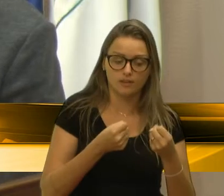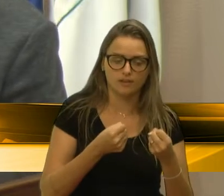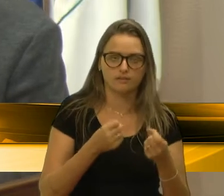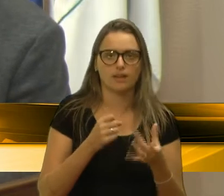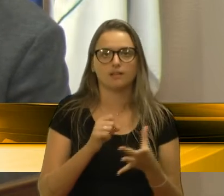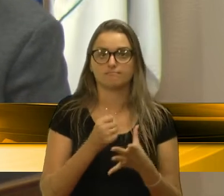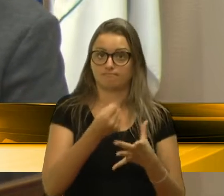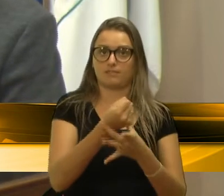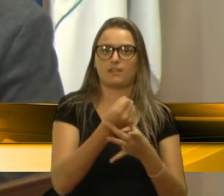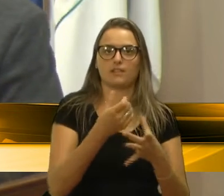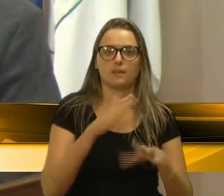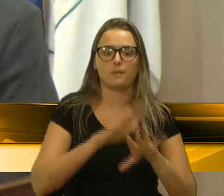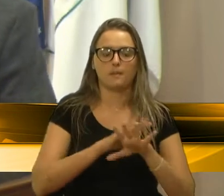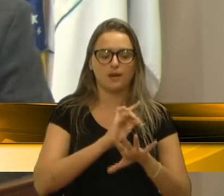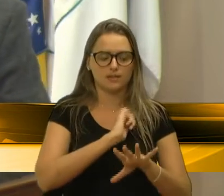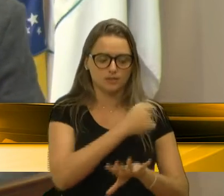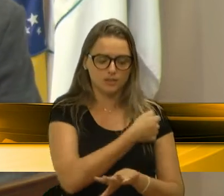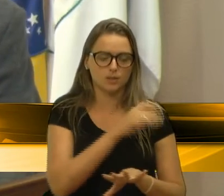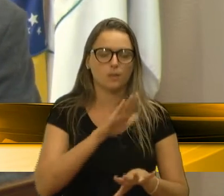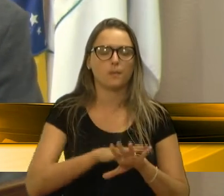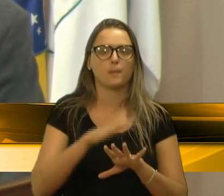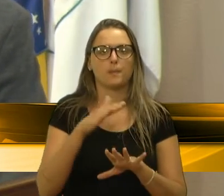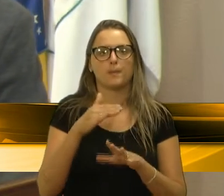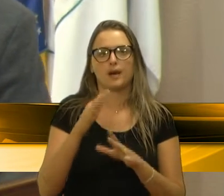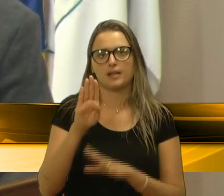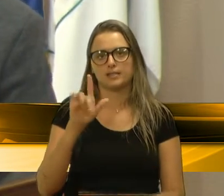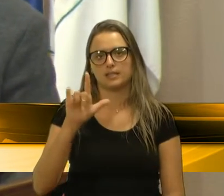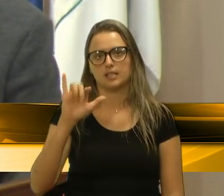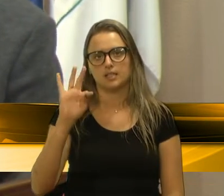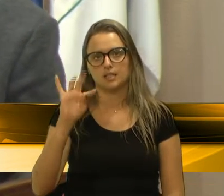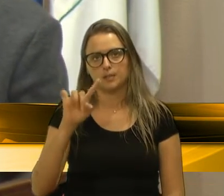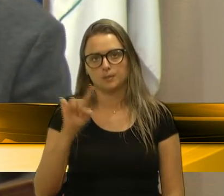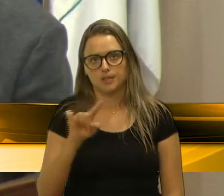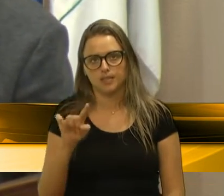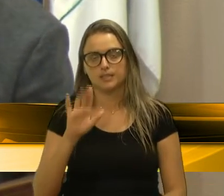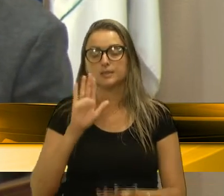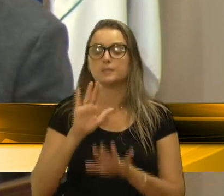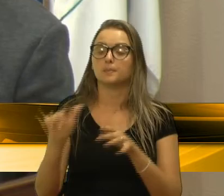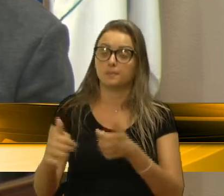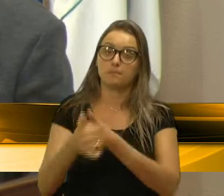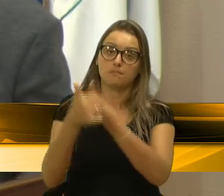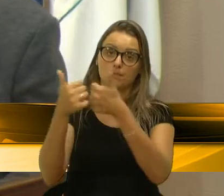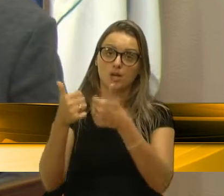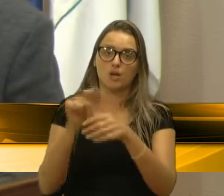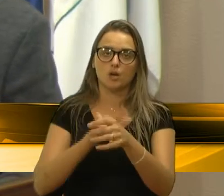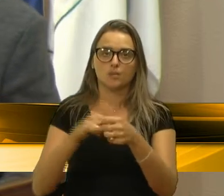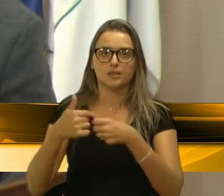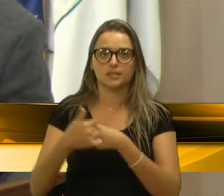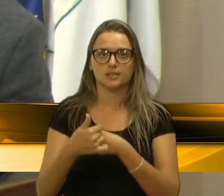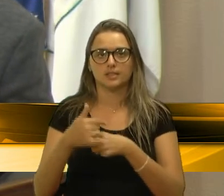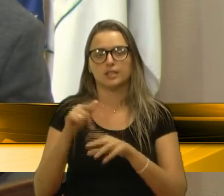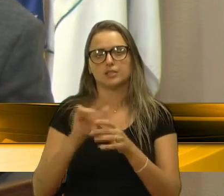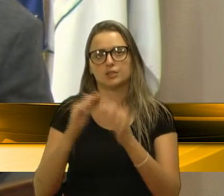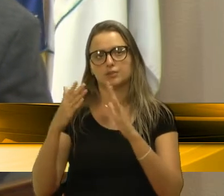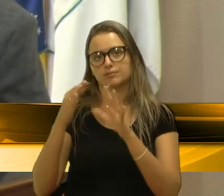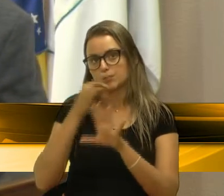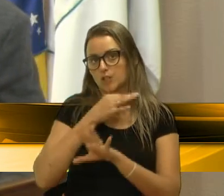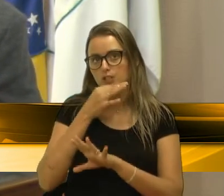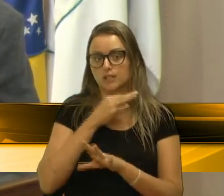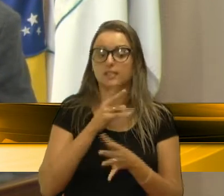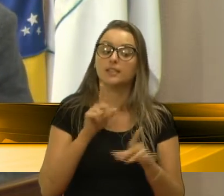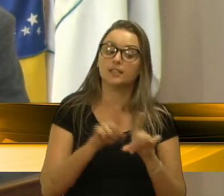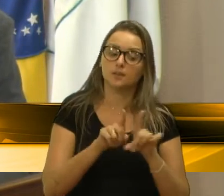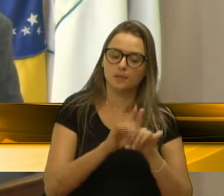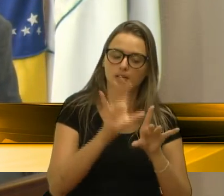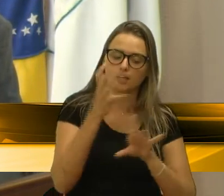blitz, quanto mais ações, melhor para a cidade de Caxias do Sul. E que aconteça também durante o dia. Para encerrar,